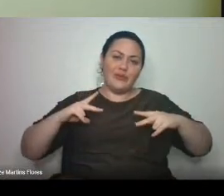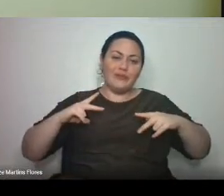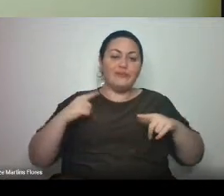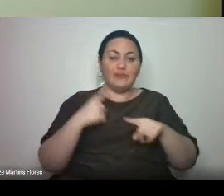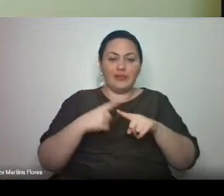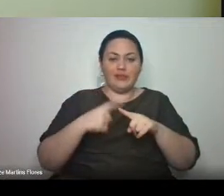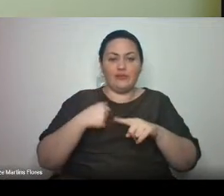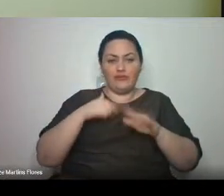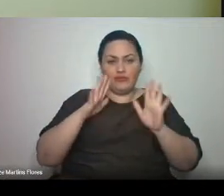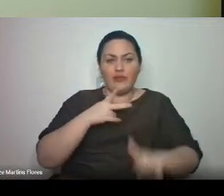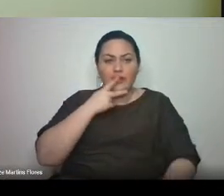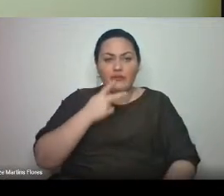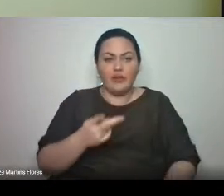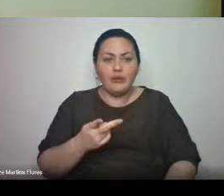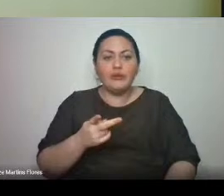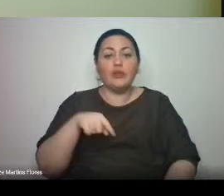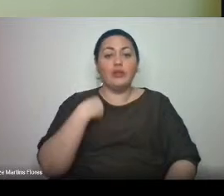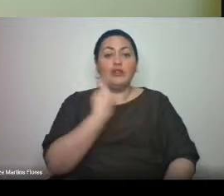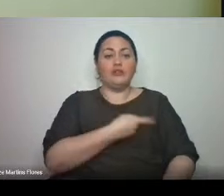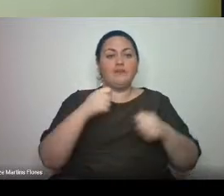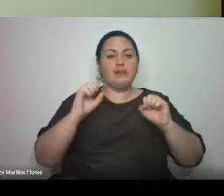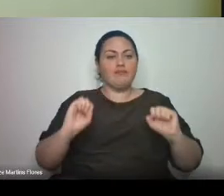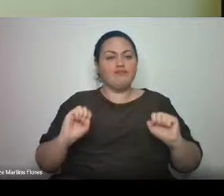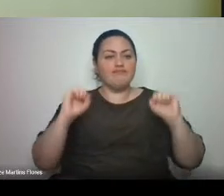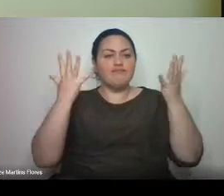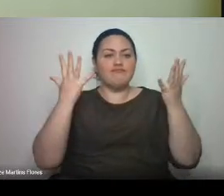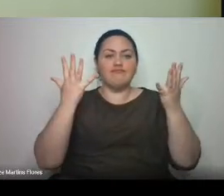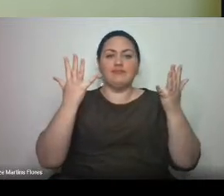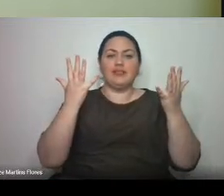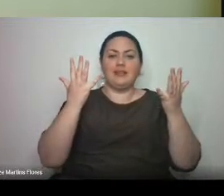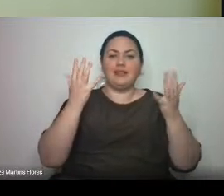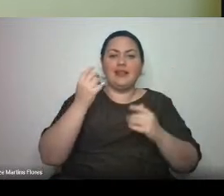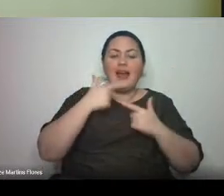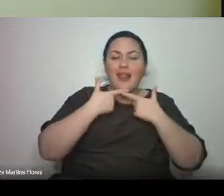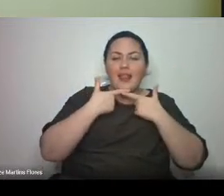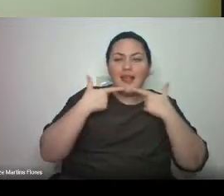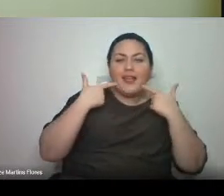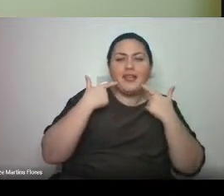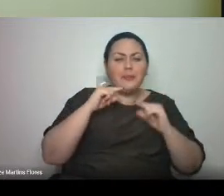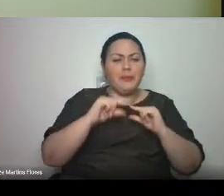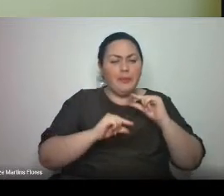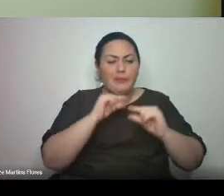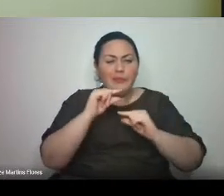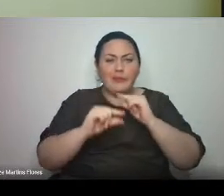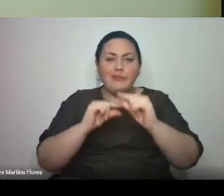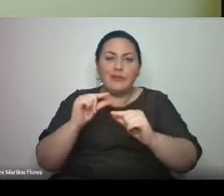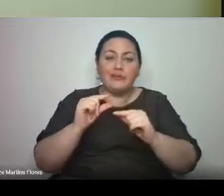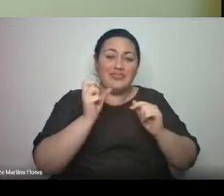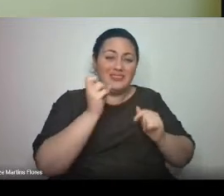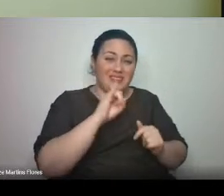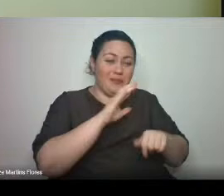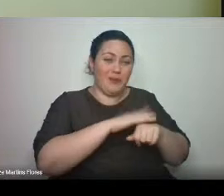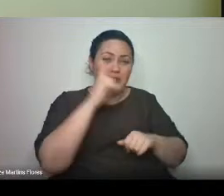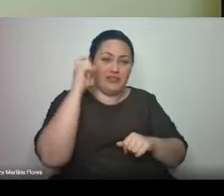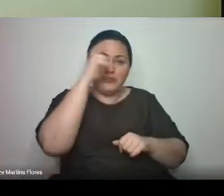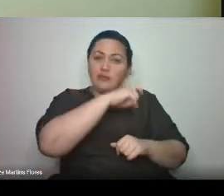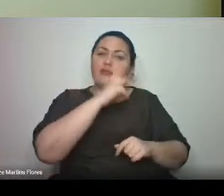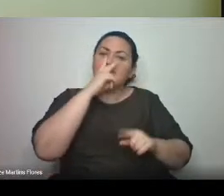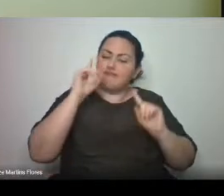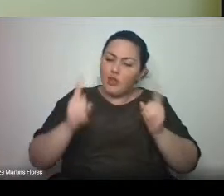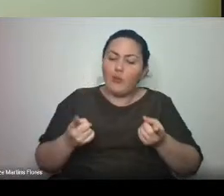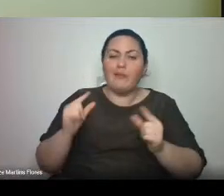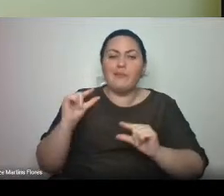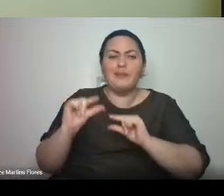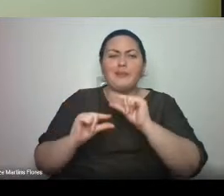citado, nós temos que comemorar cada pequena alegria num momento de grandes dificuldades. E eu fiquei muito feliz e muito surpreso por ser